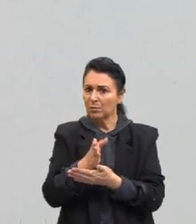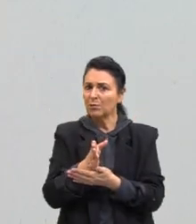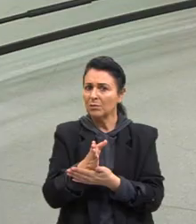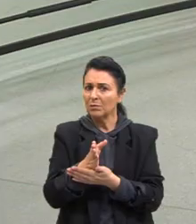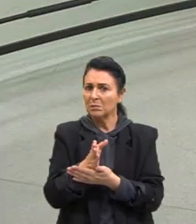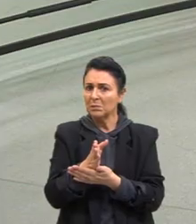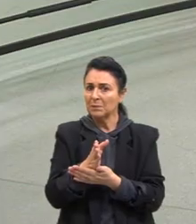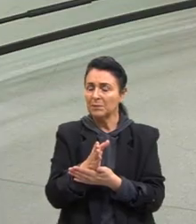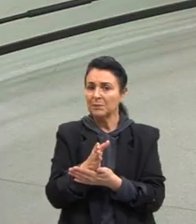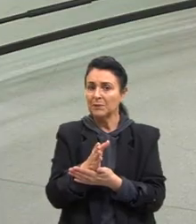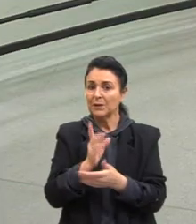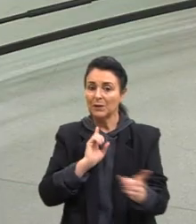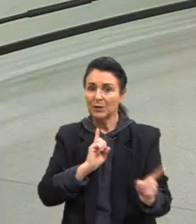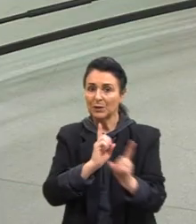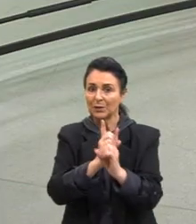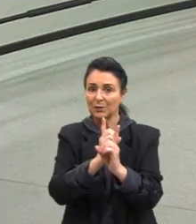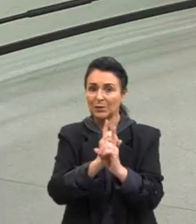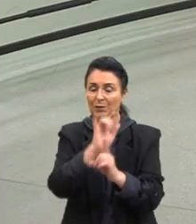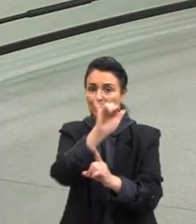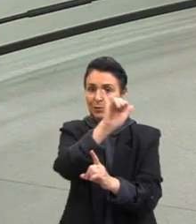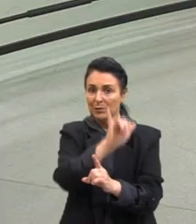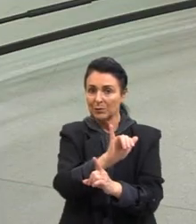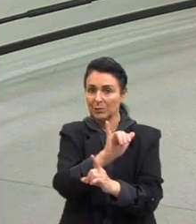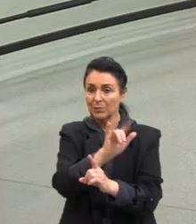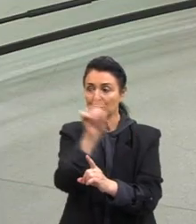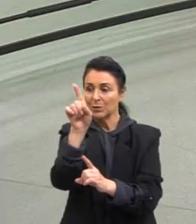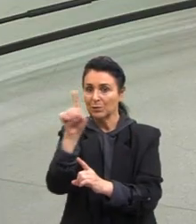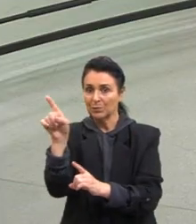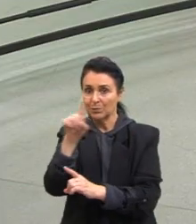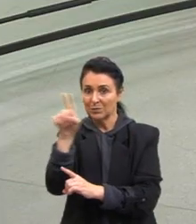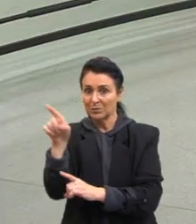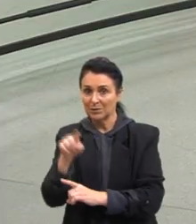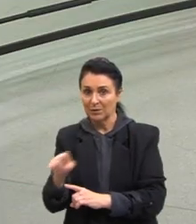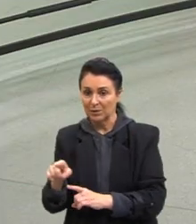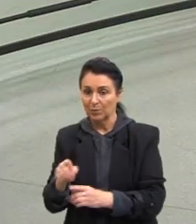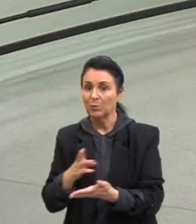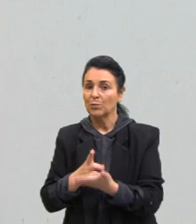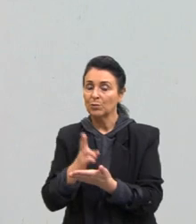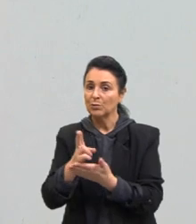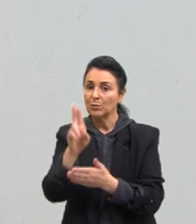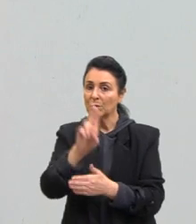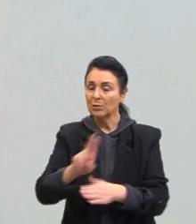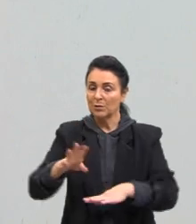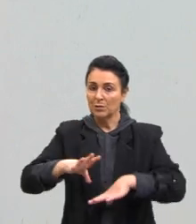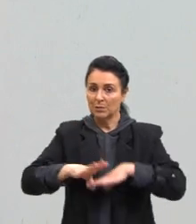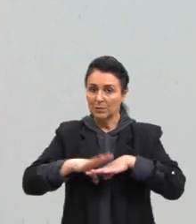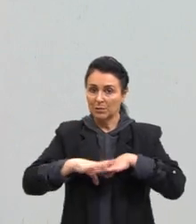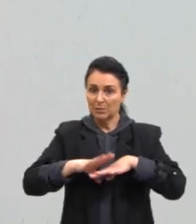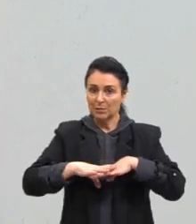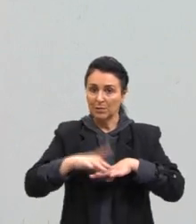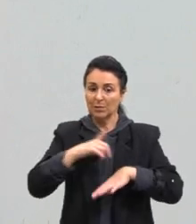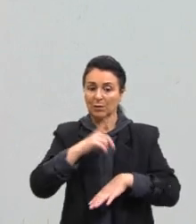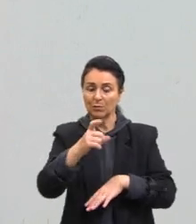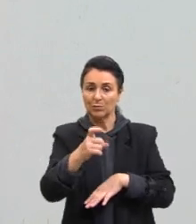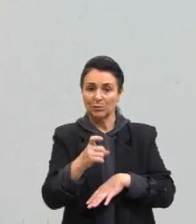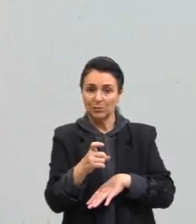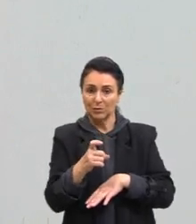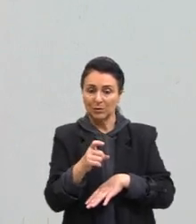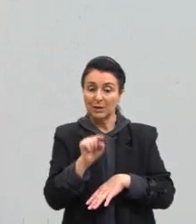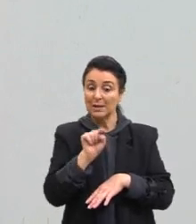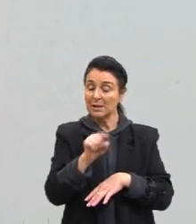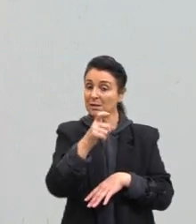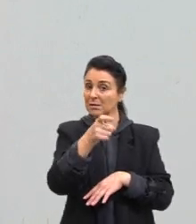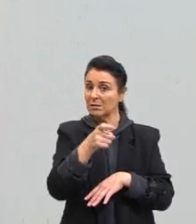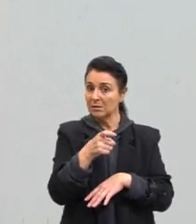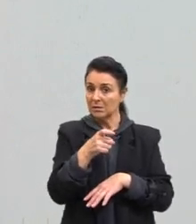encontrei o meu Y e o meu Z. Seguindo na matemática, eu tenho o meu X. Esse X,